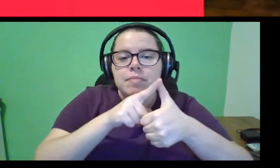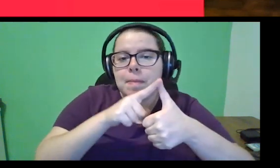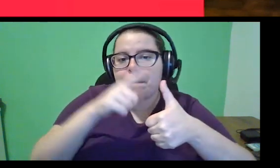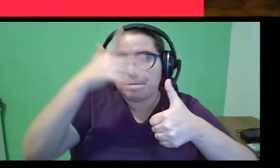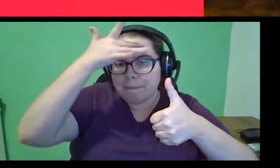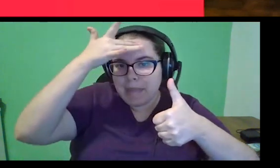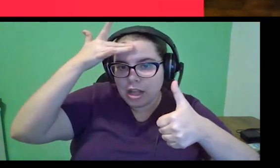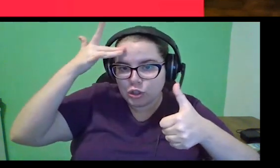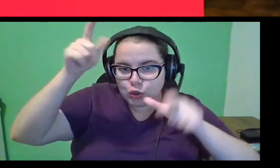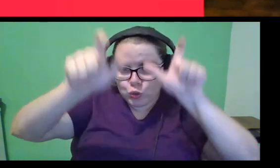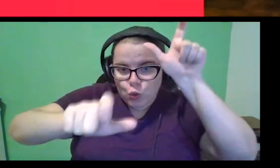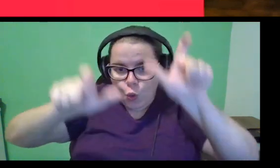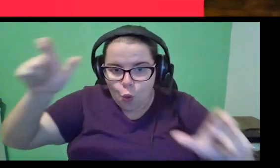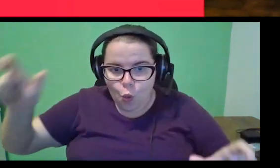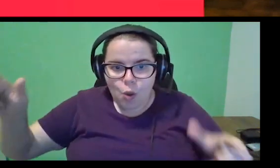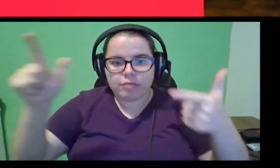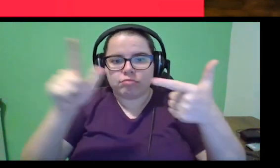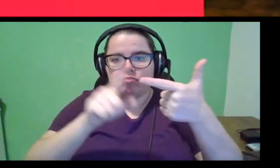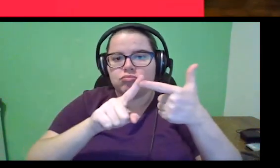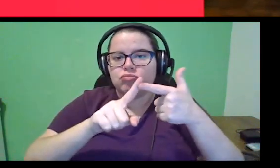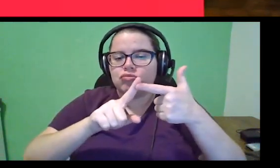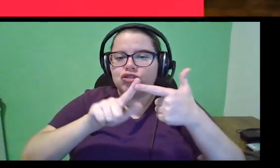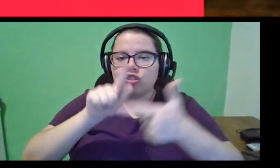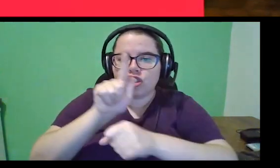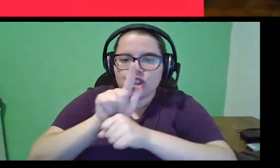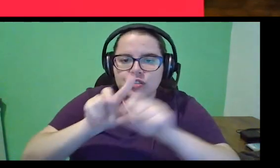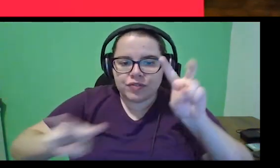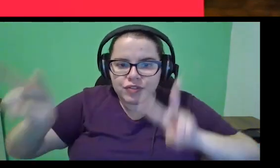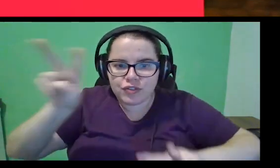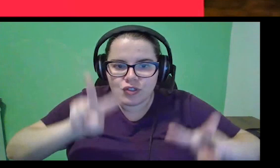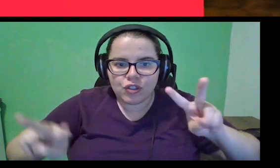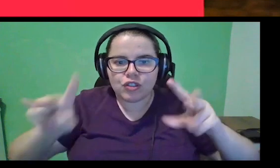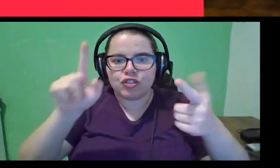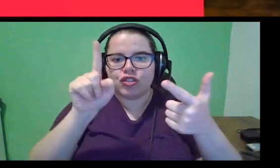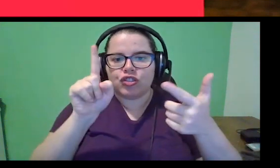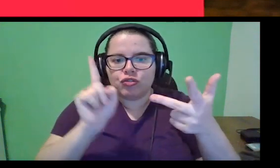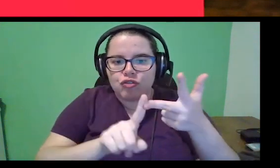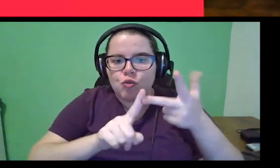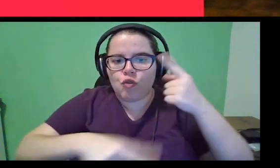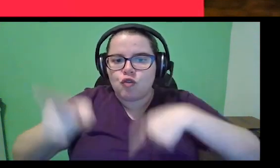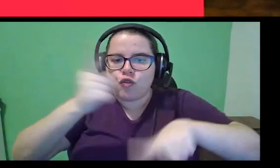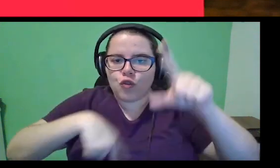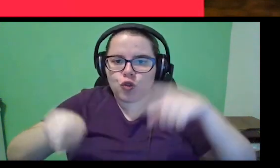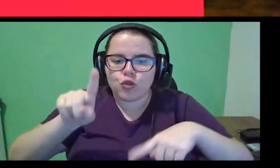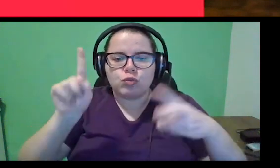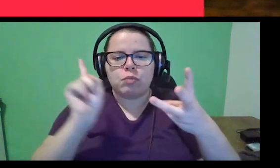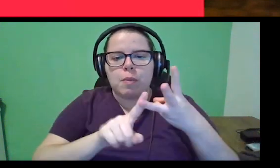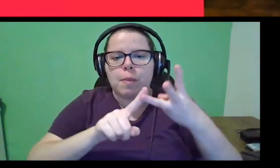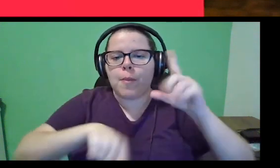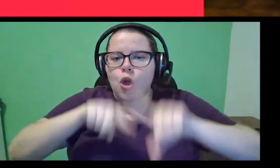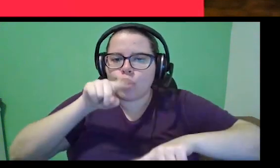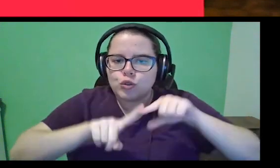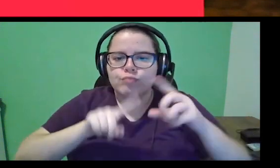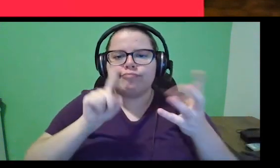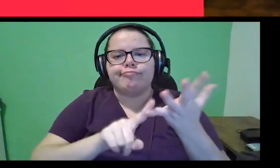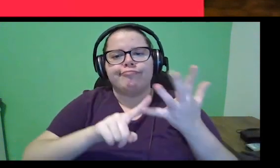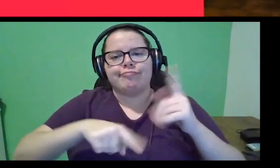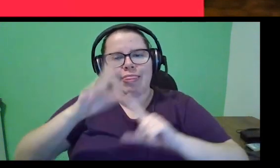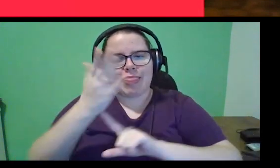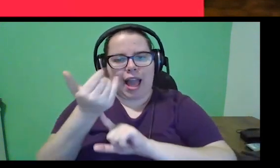Os pilares, né, pessoas, gestão visual, gestão de fluxo, produto e tecnologia, né? Então,